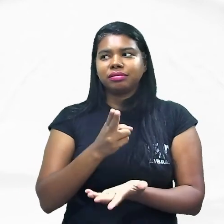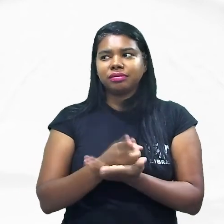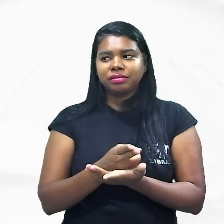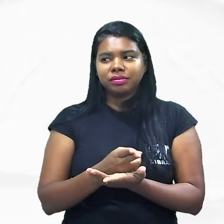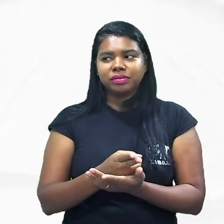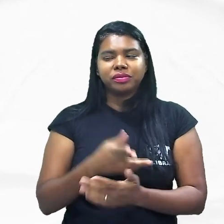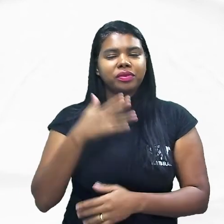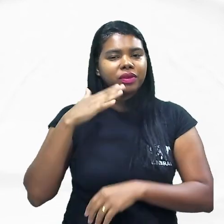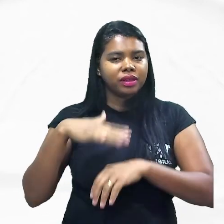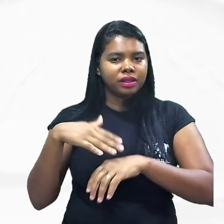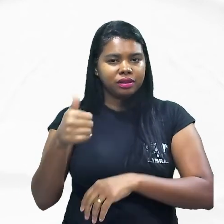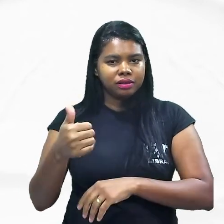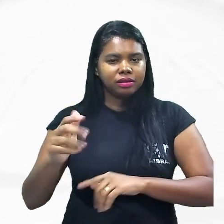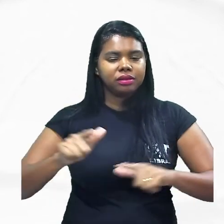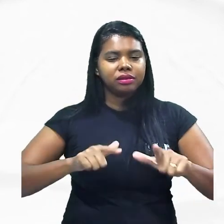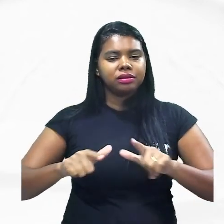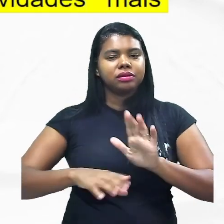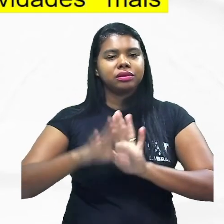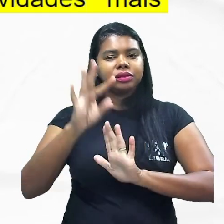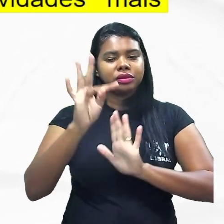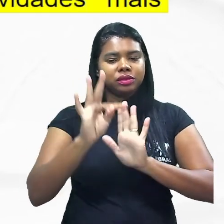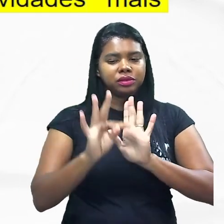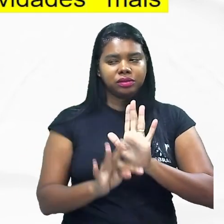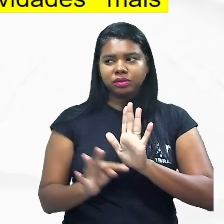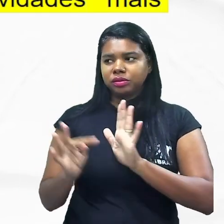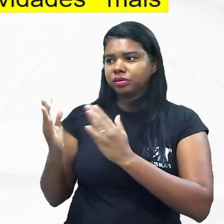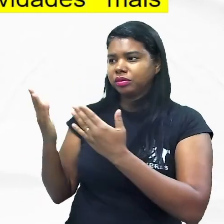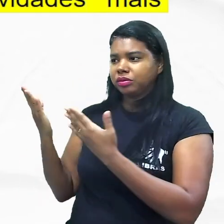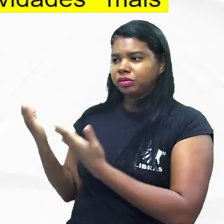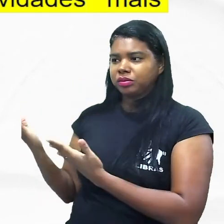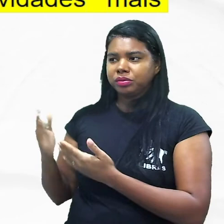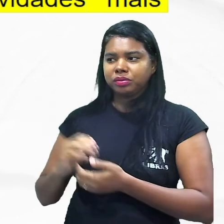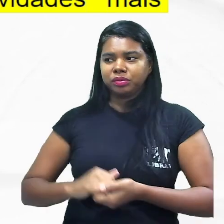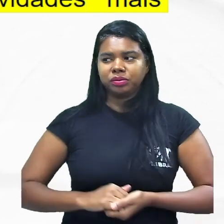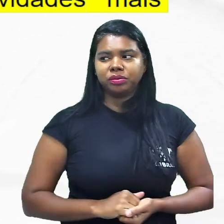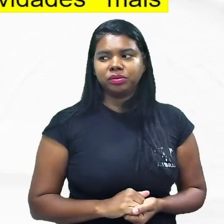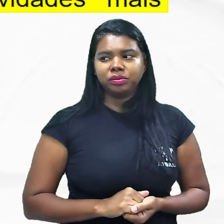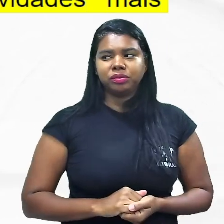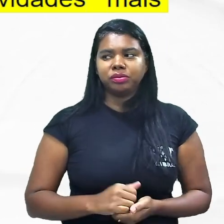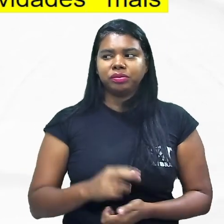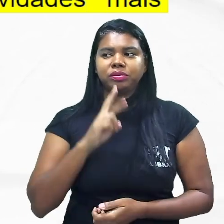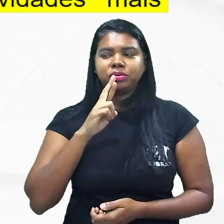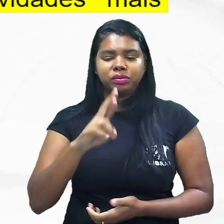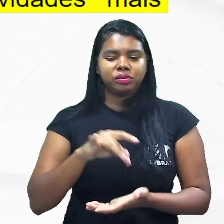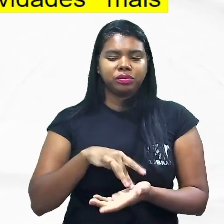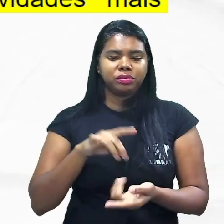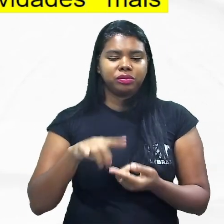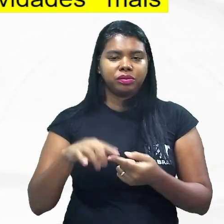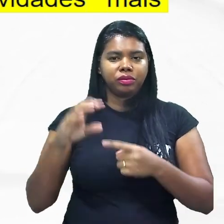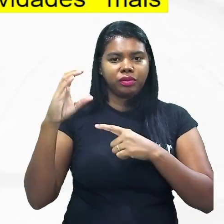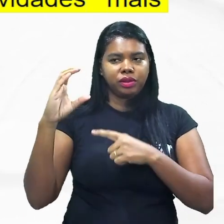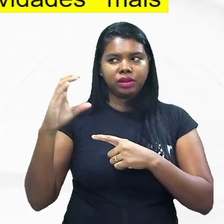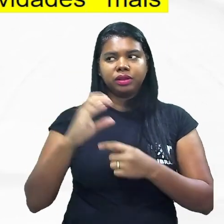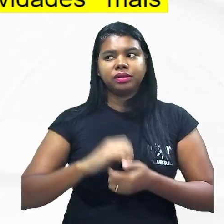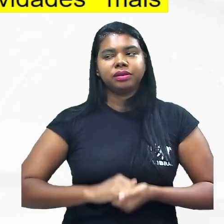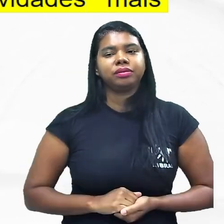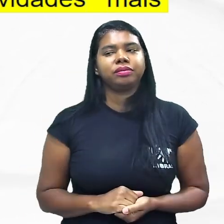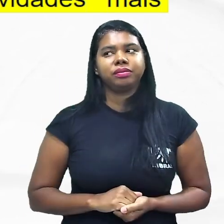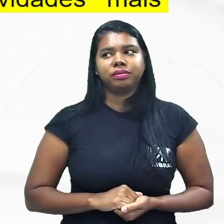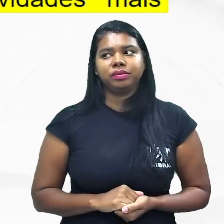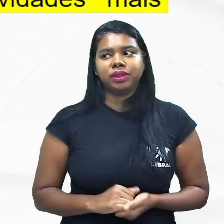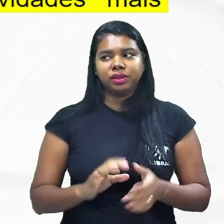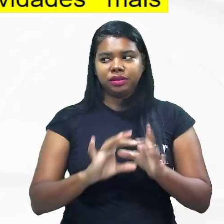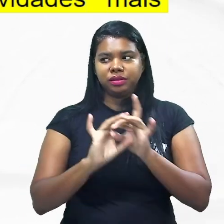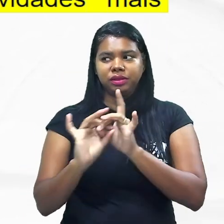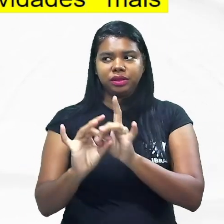do mercado o texto aí ele não fala essa daí não a resposta está exatamente na letra C haverá união